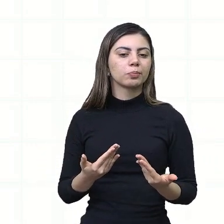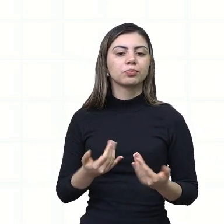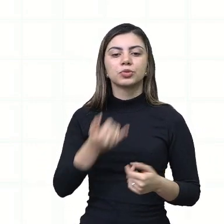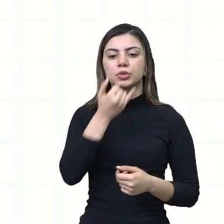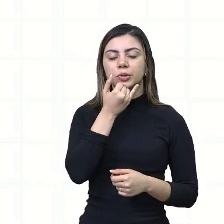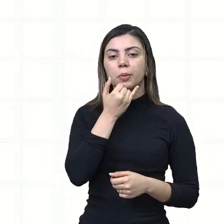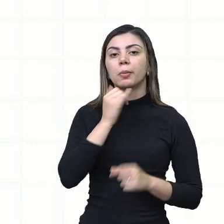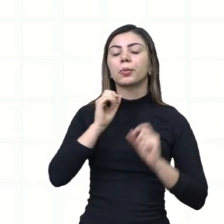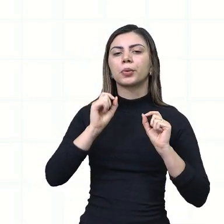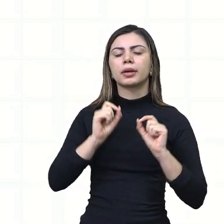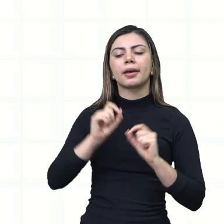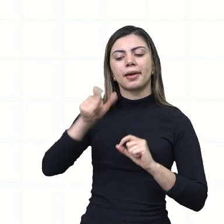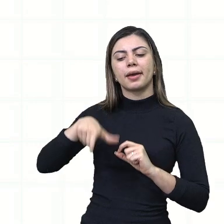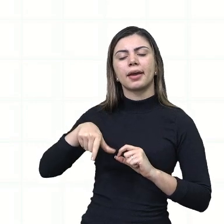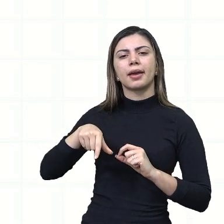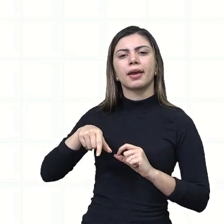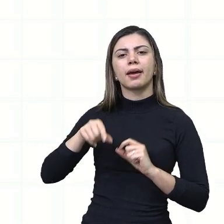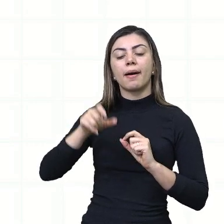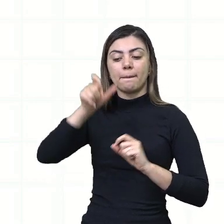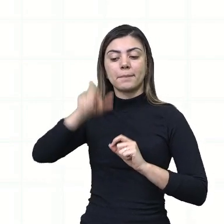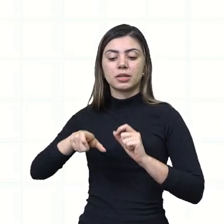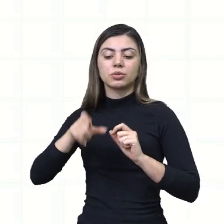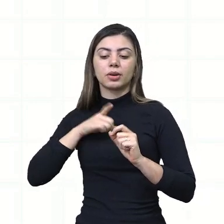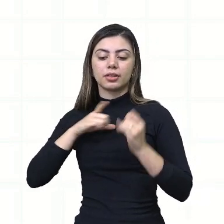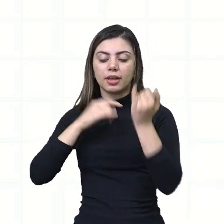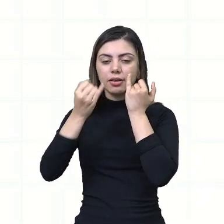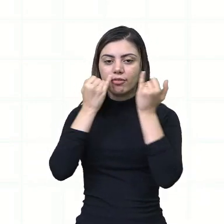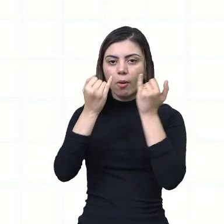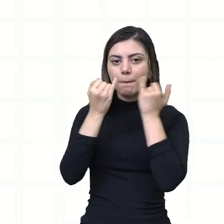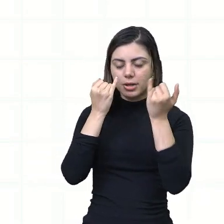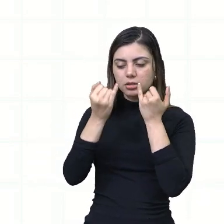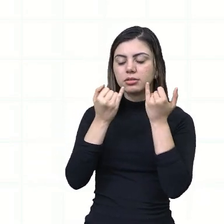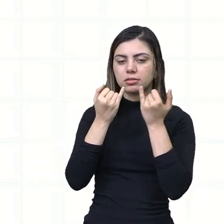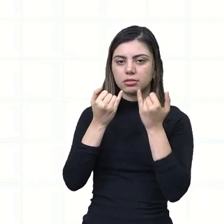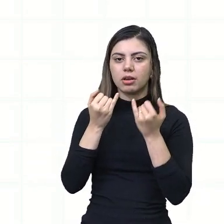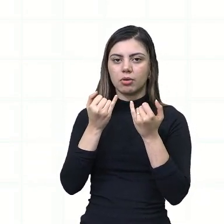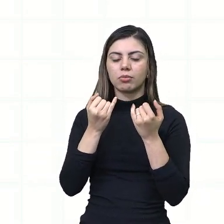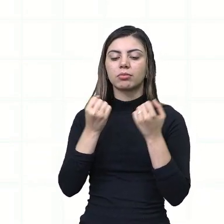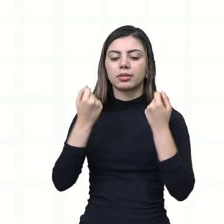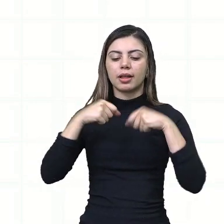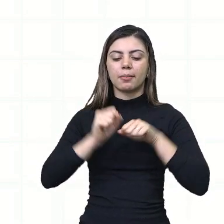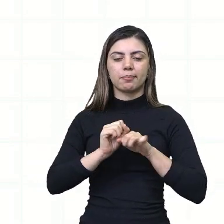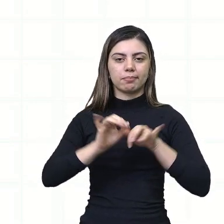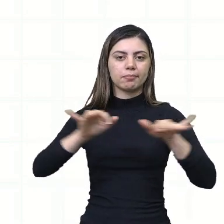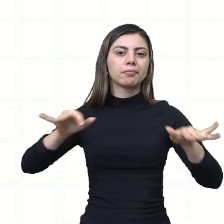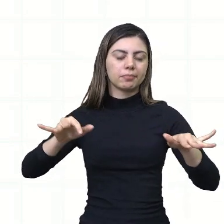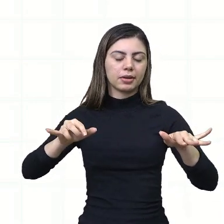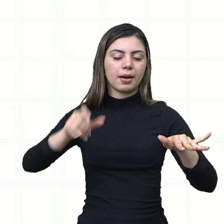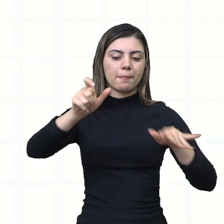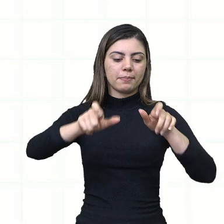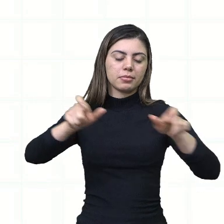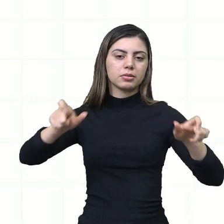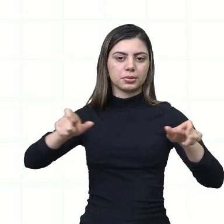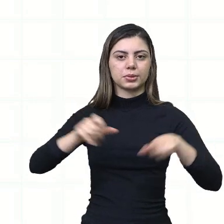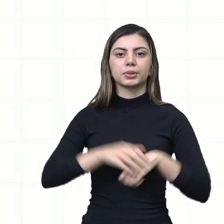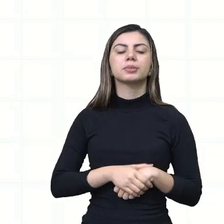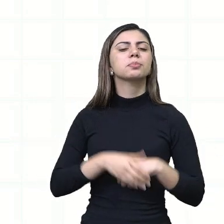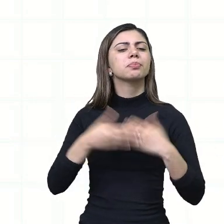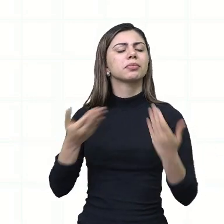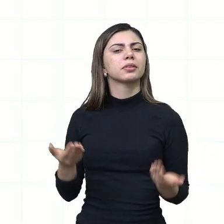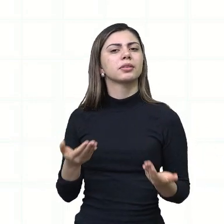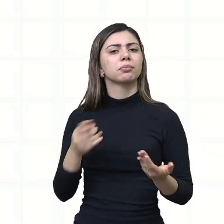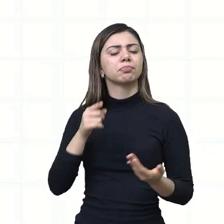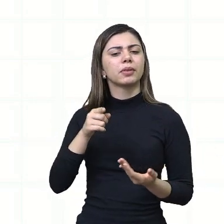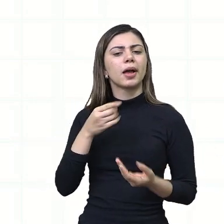produzindo a informação, passando a informação para o receptor. Então, esse